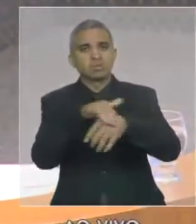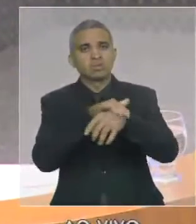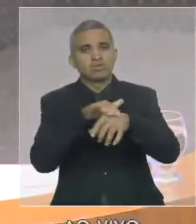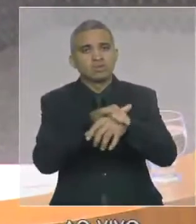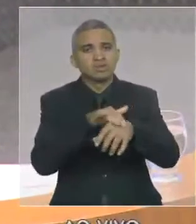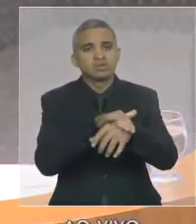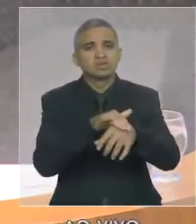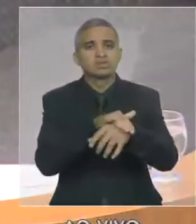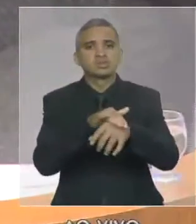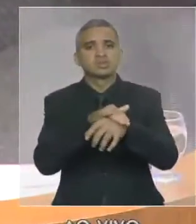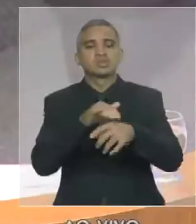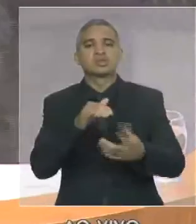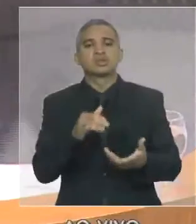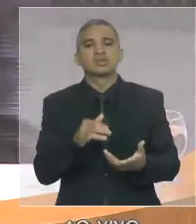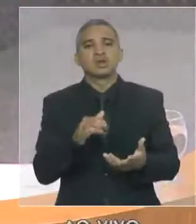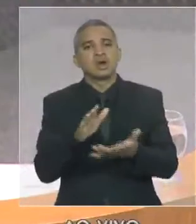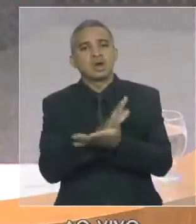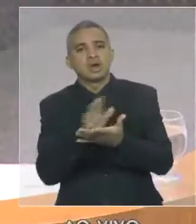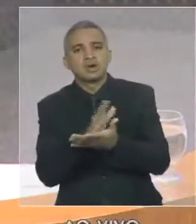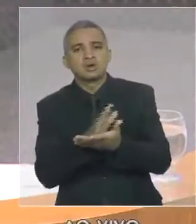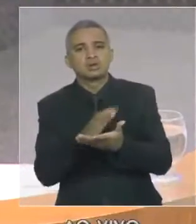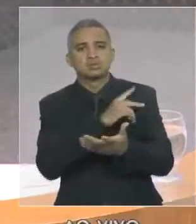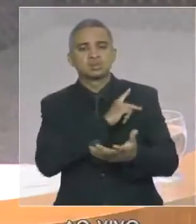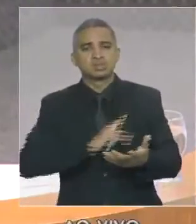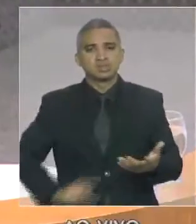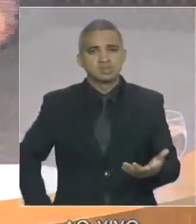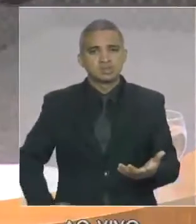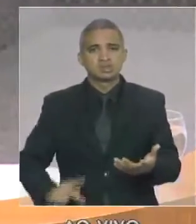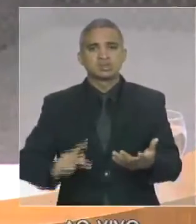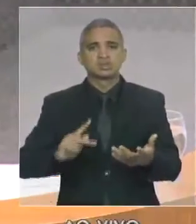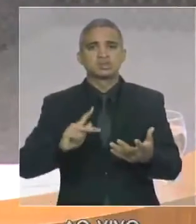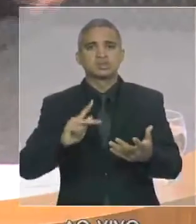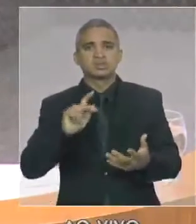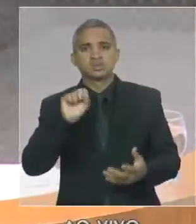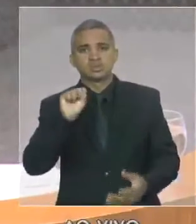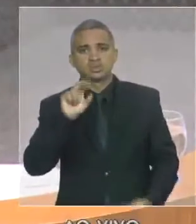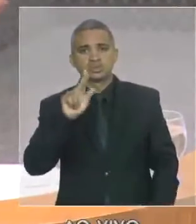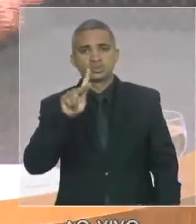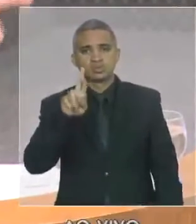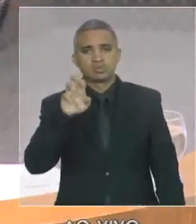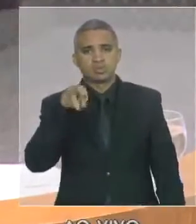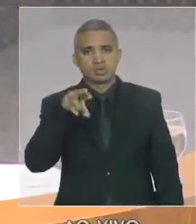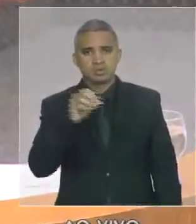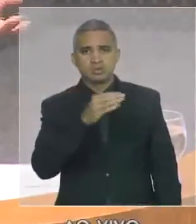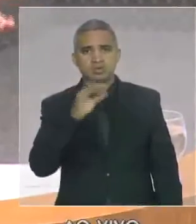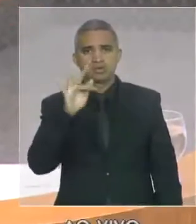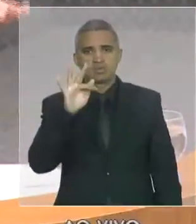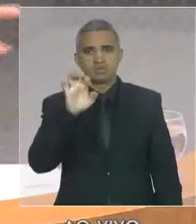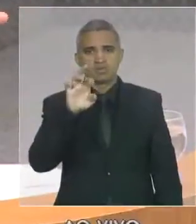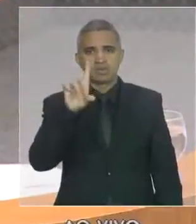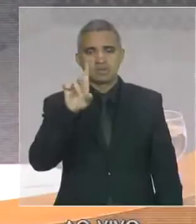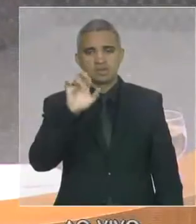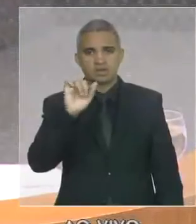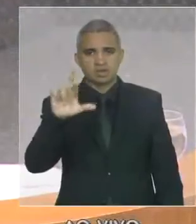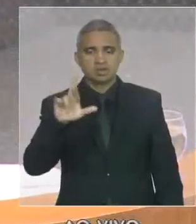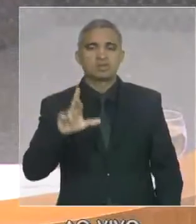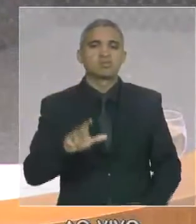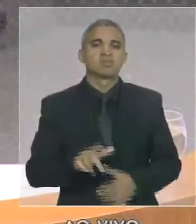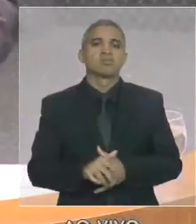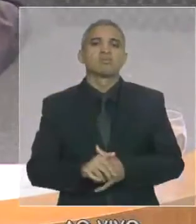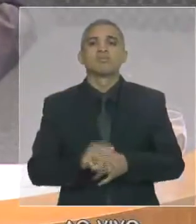Henrique Lewandowski do Supremo Tribunal Federal, buscando exatamente a consertação, a articulação